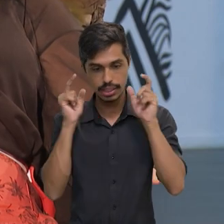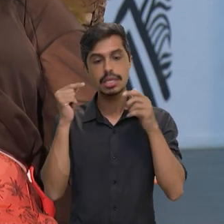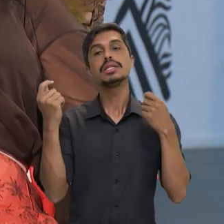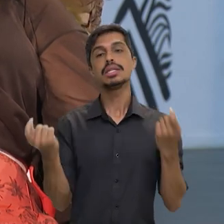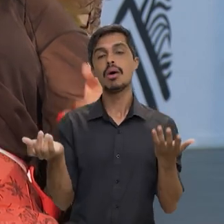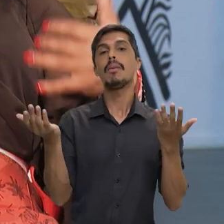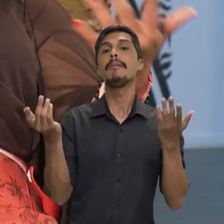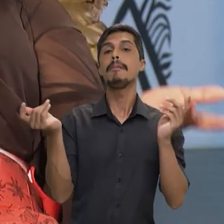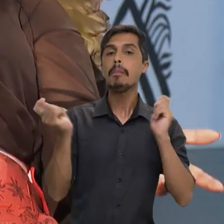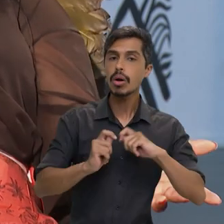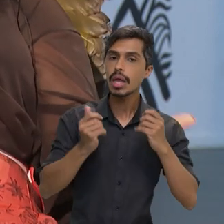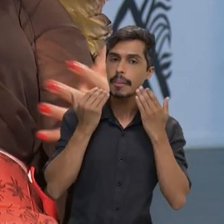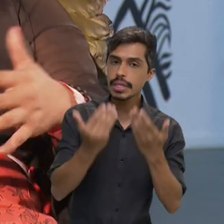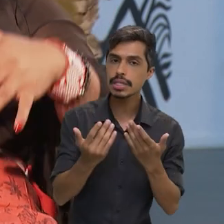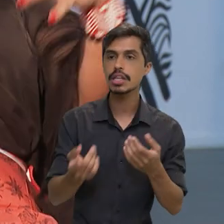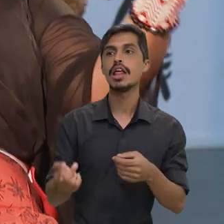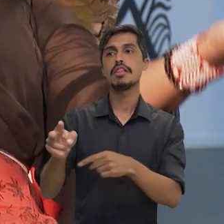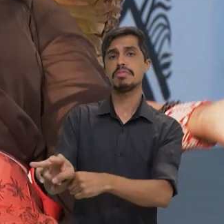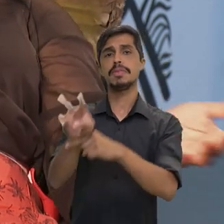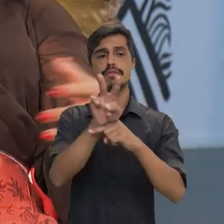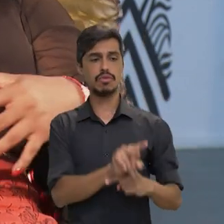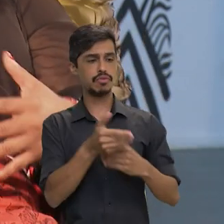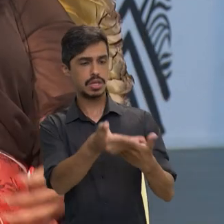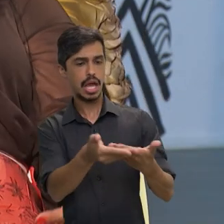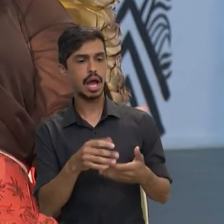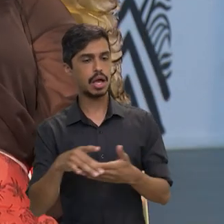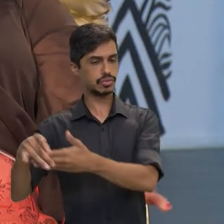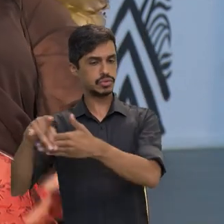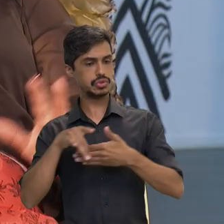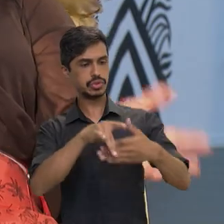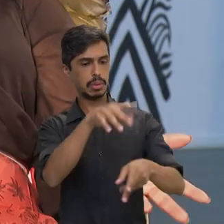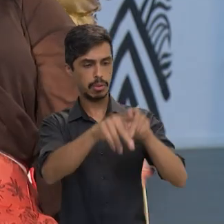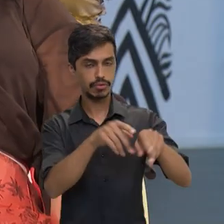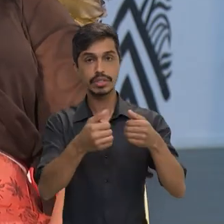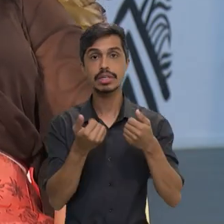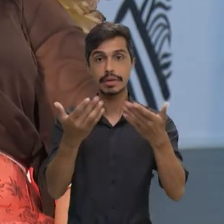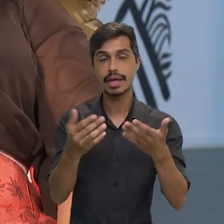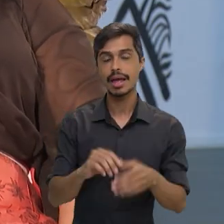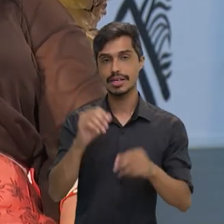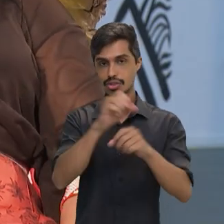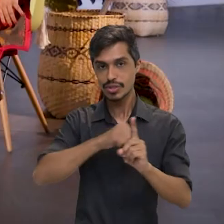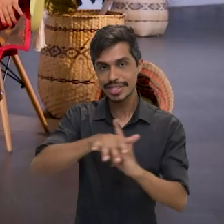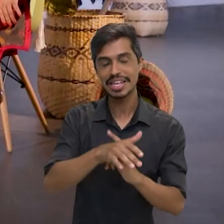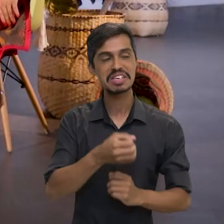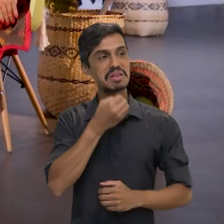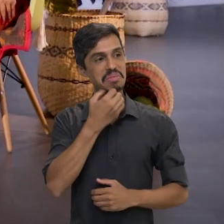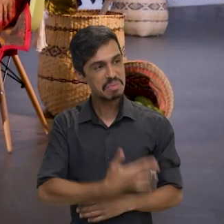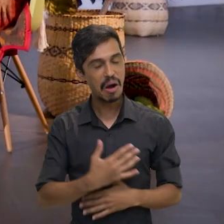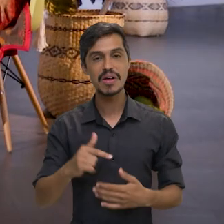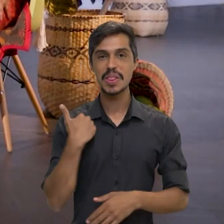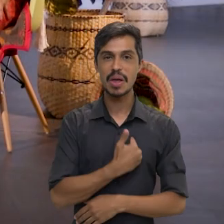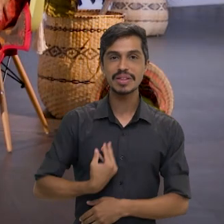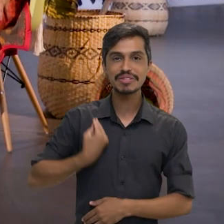poder apresentar, né? Devolver para os povos, mas também apresentar para a sociedade. Muito bacana.